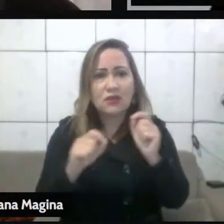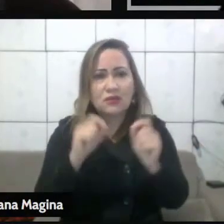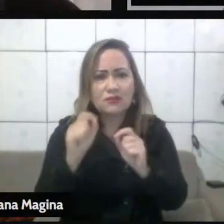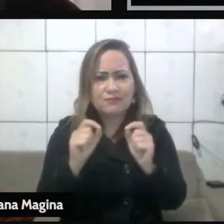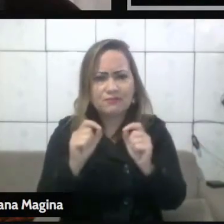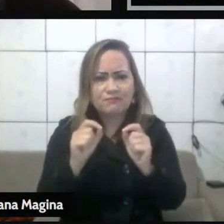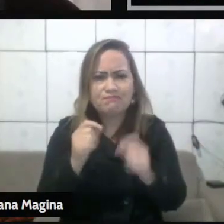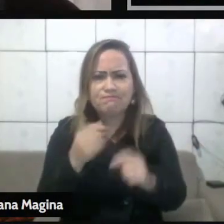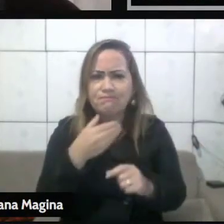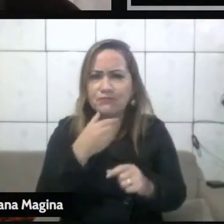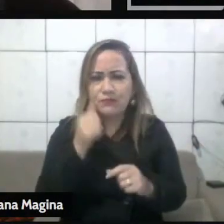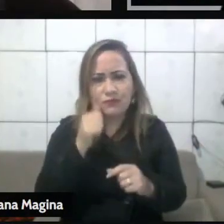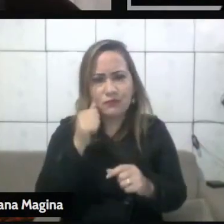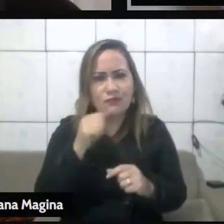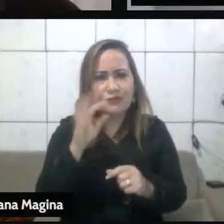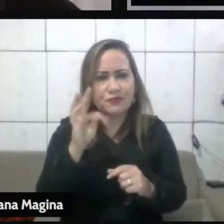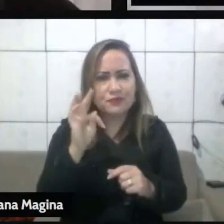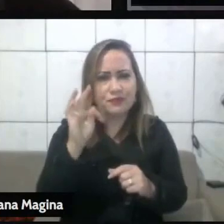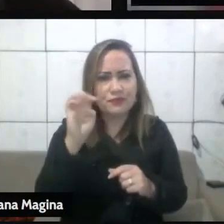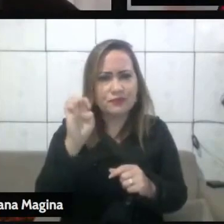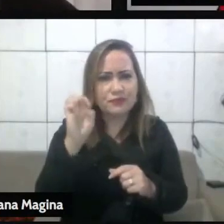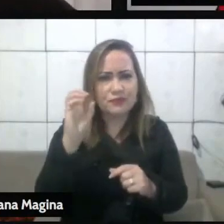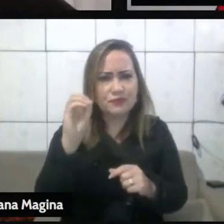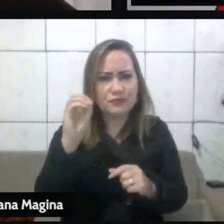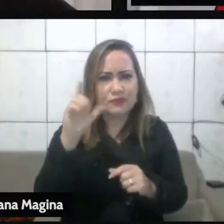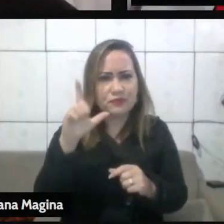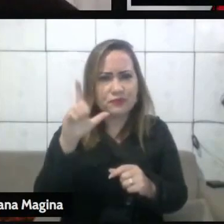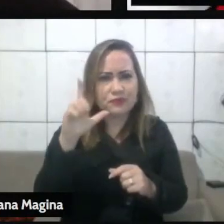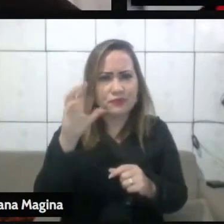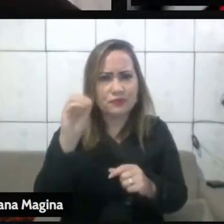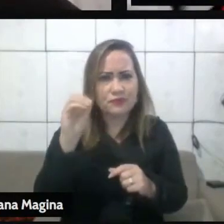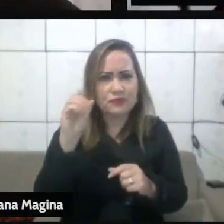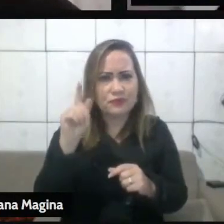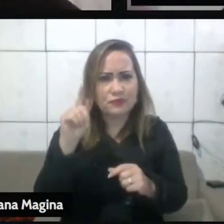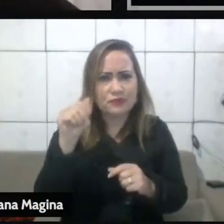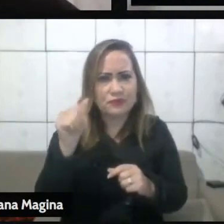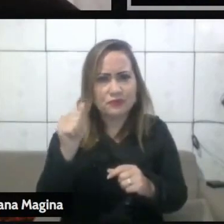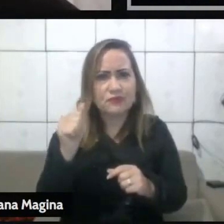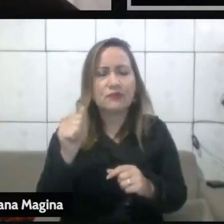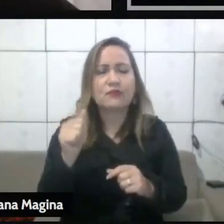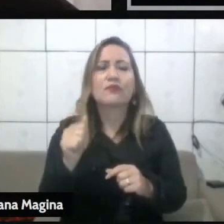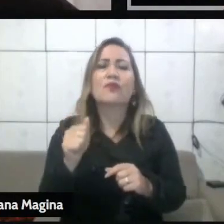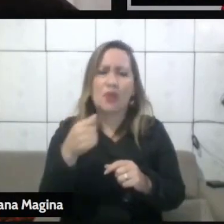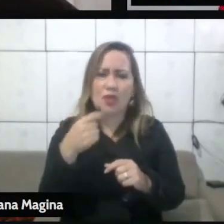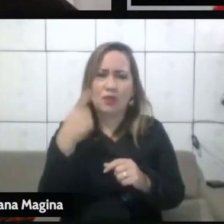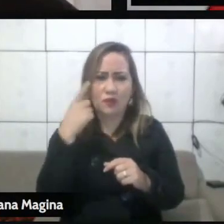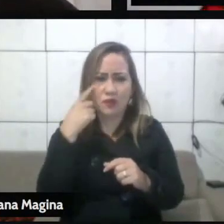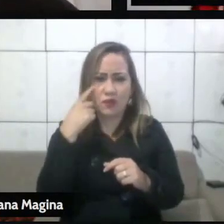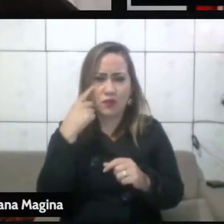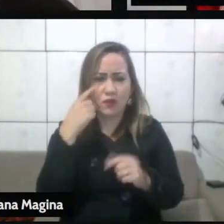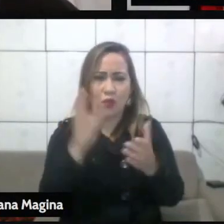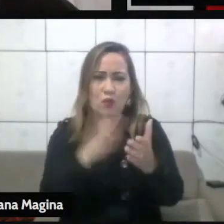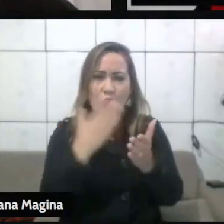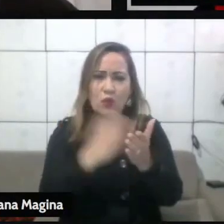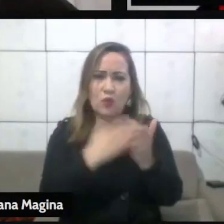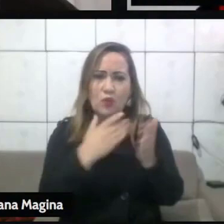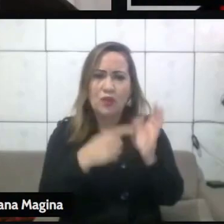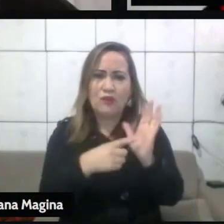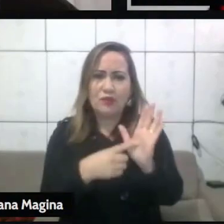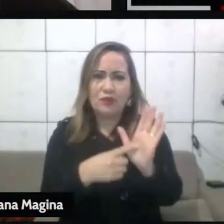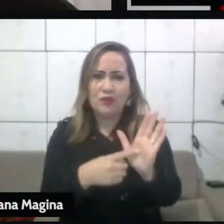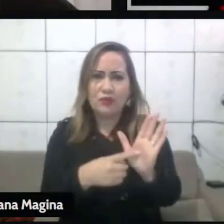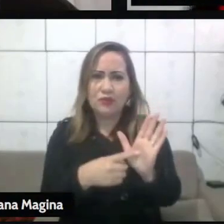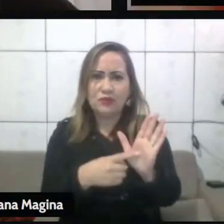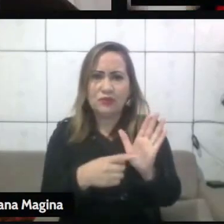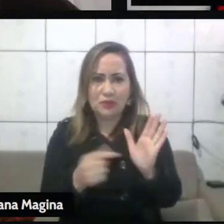a teóloga... Deixa eu pegar aqui o nome dela, que o nome dela é estranho, mas eu vou citar o livro dela. Eu não sou bom de alemão, nem de grego, nem de